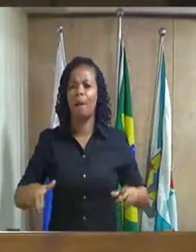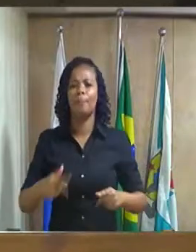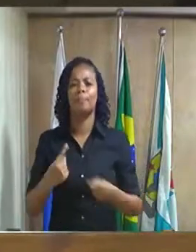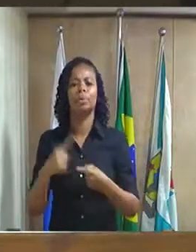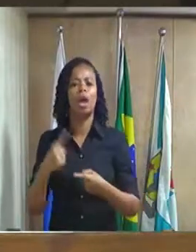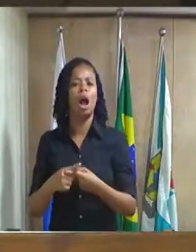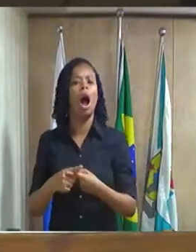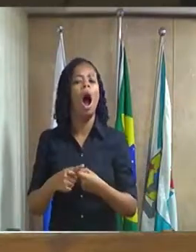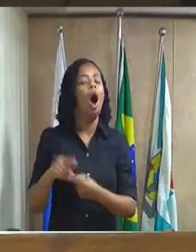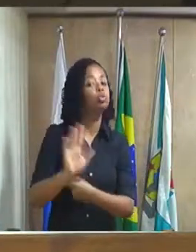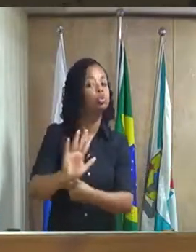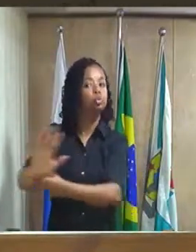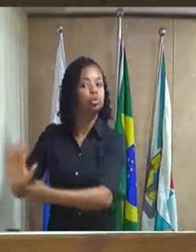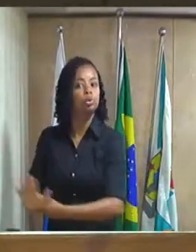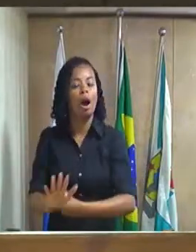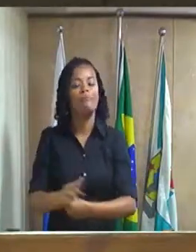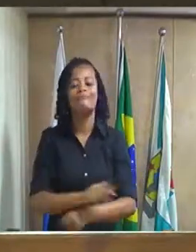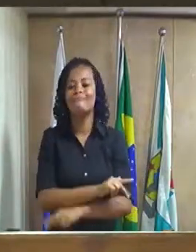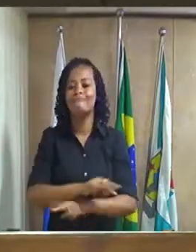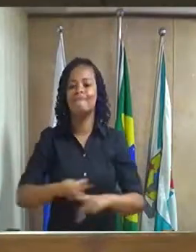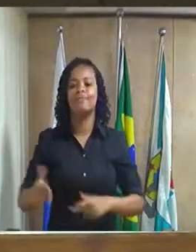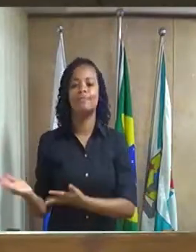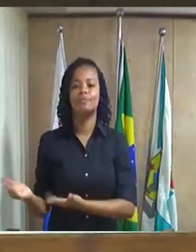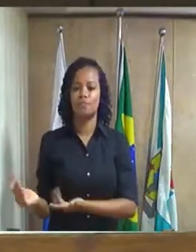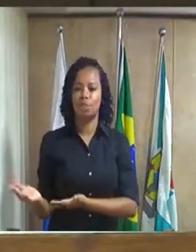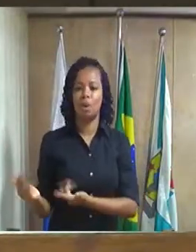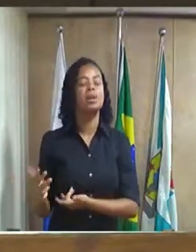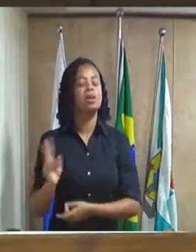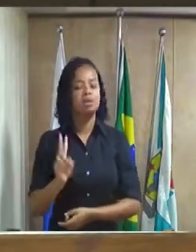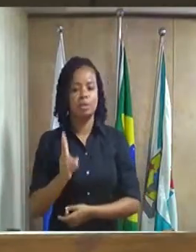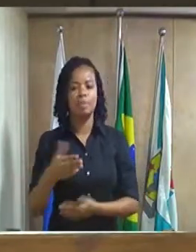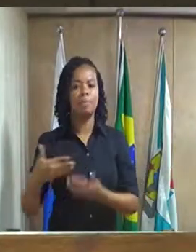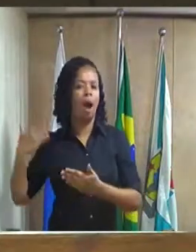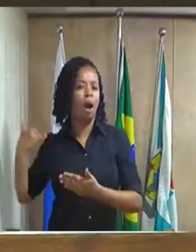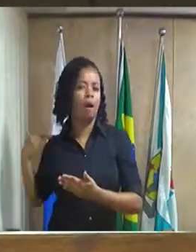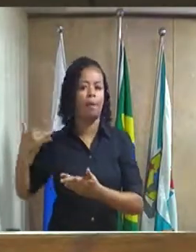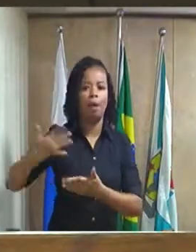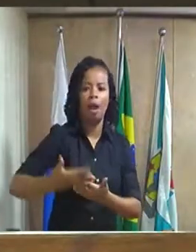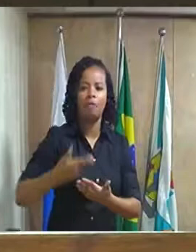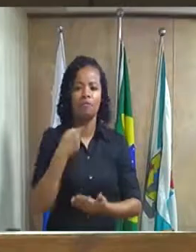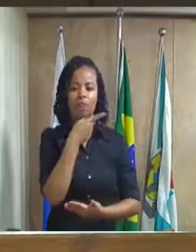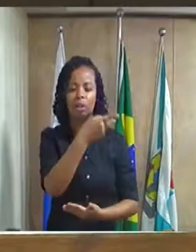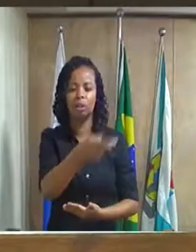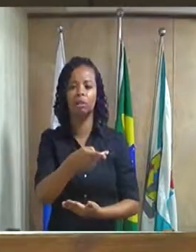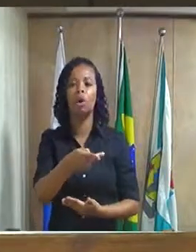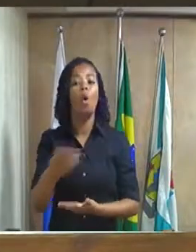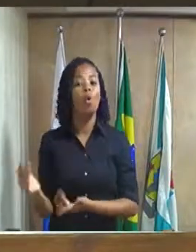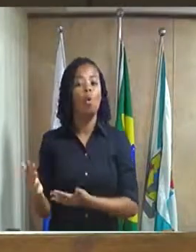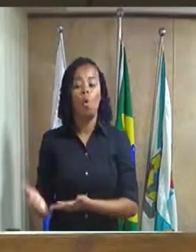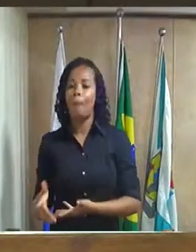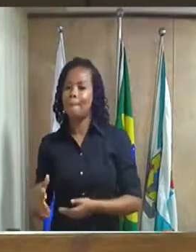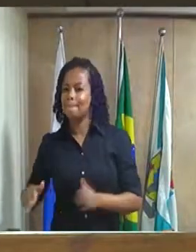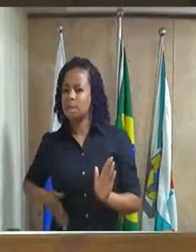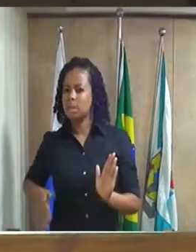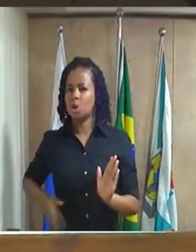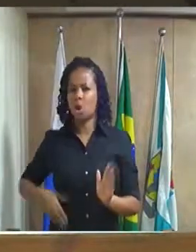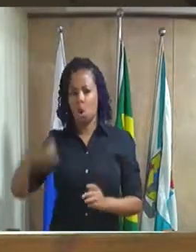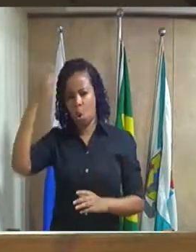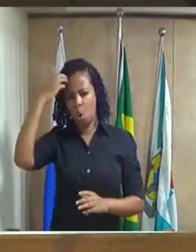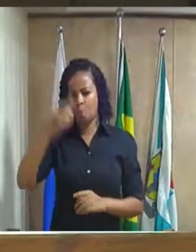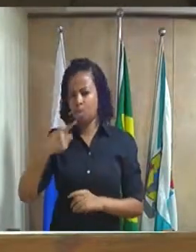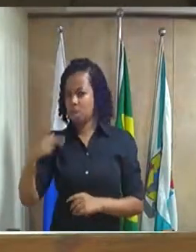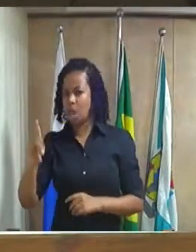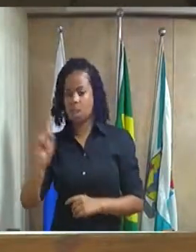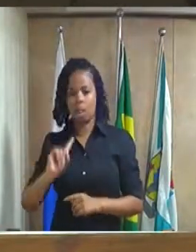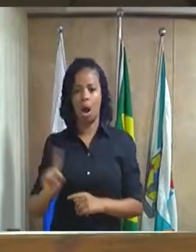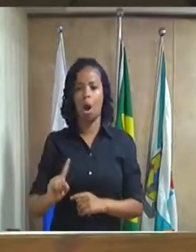minha opinião, como eu venho falando, vereador Guilherme, não é o culpado disso tudo, não. O culpado dessa grande